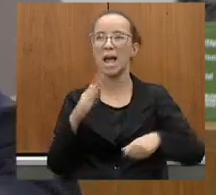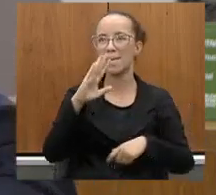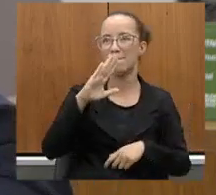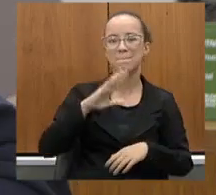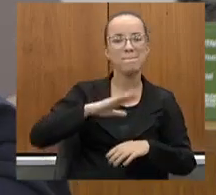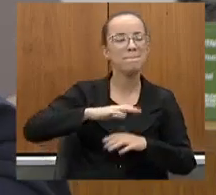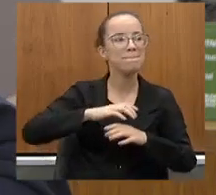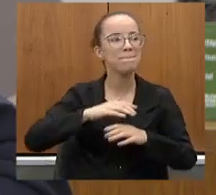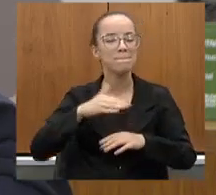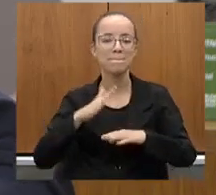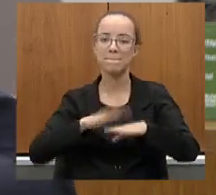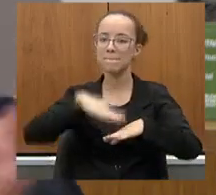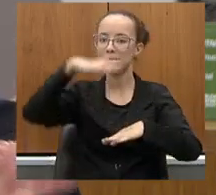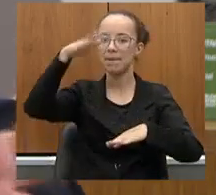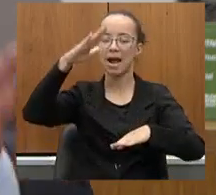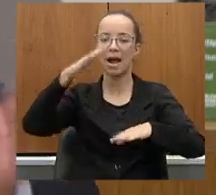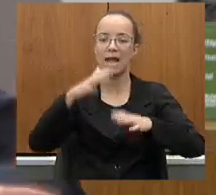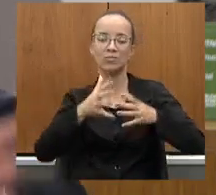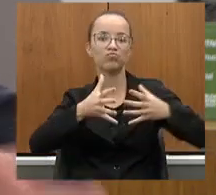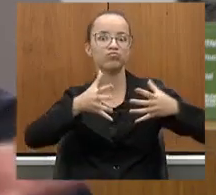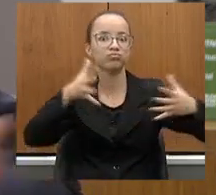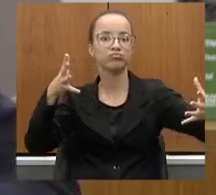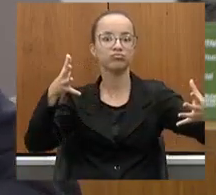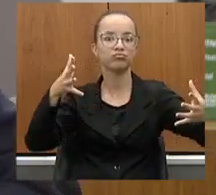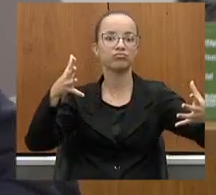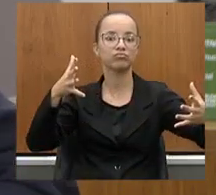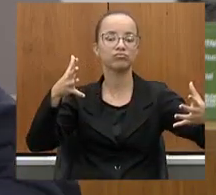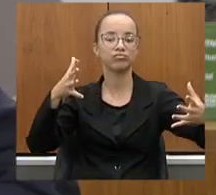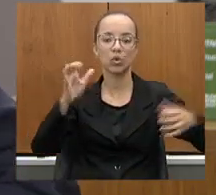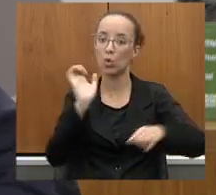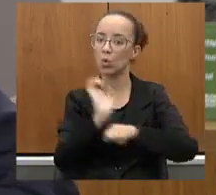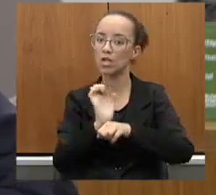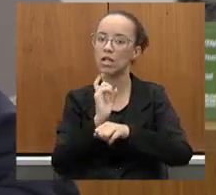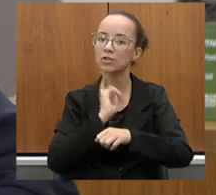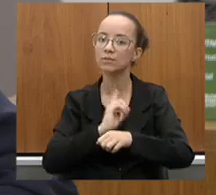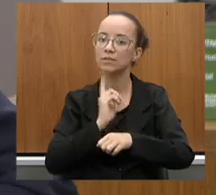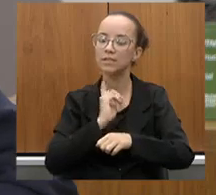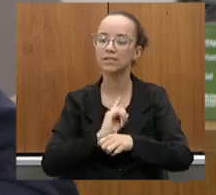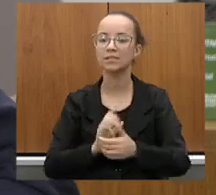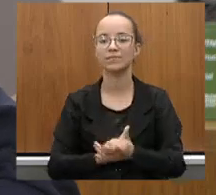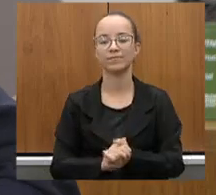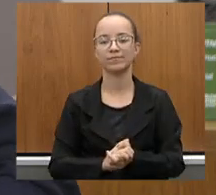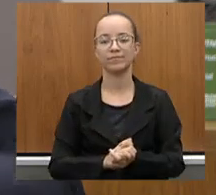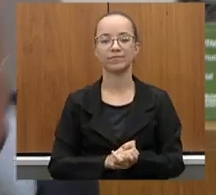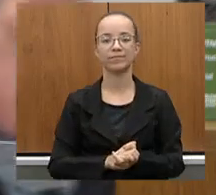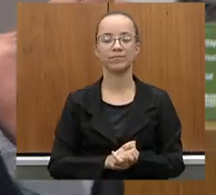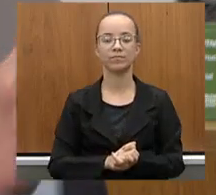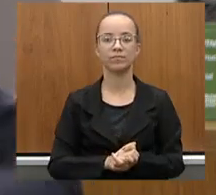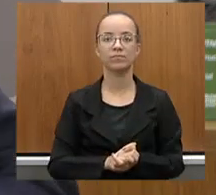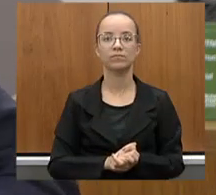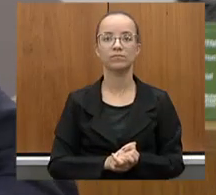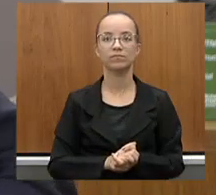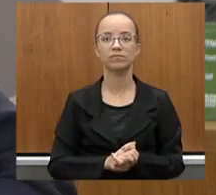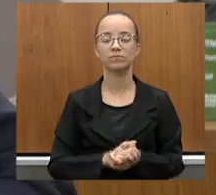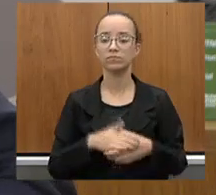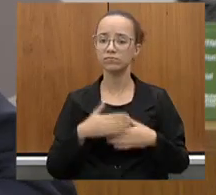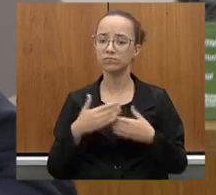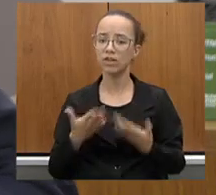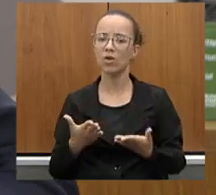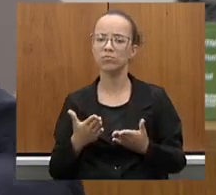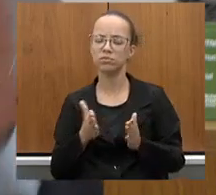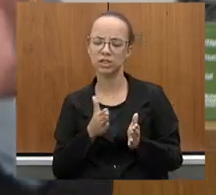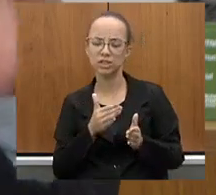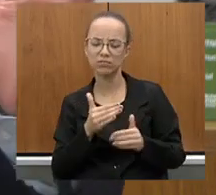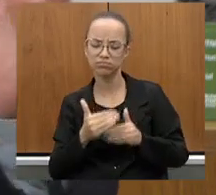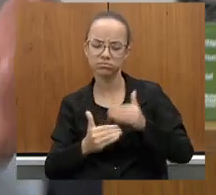Estado de Minas Gerais, do Brasil, que é a nossa de Minas Gerais. Devei, durante essa caminhada,